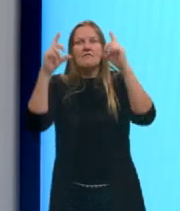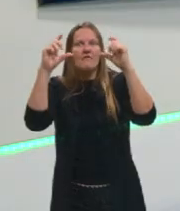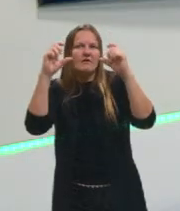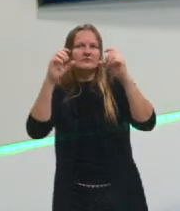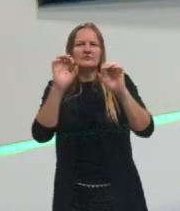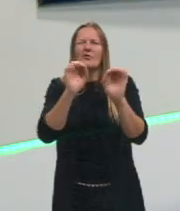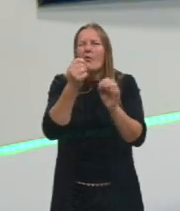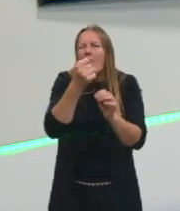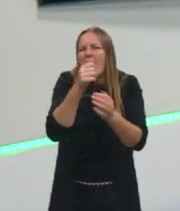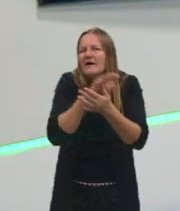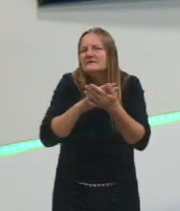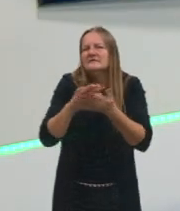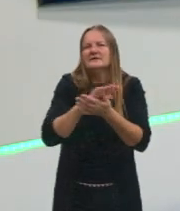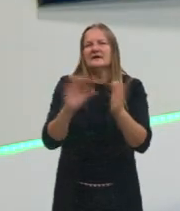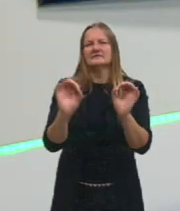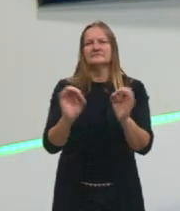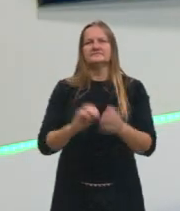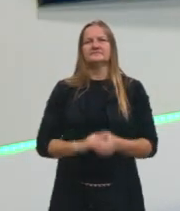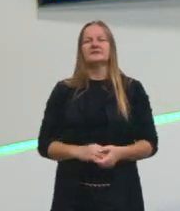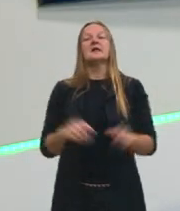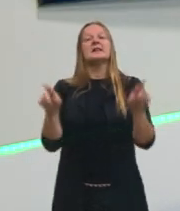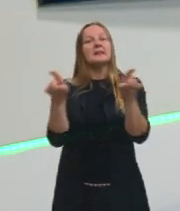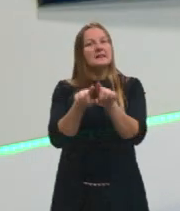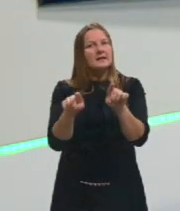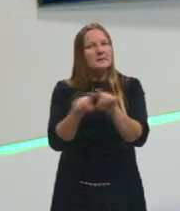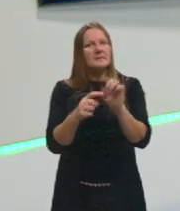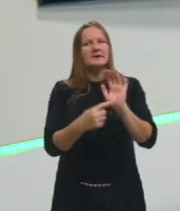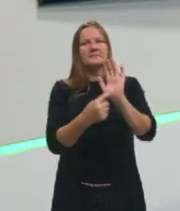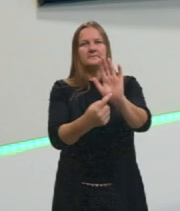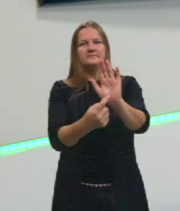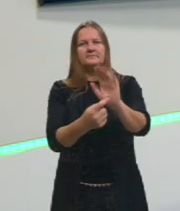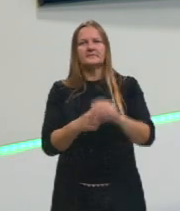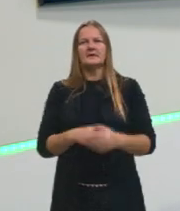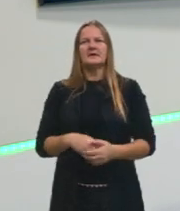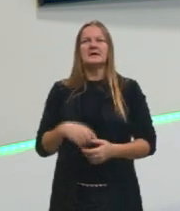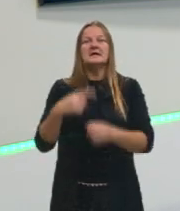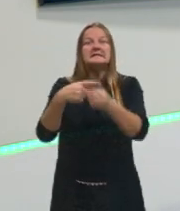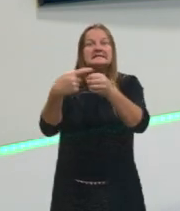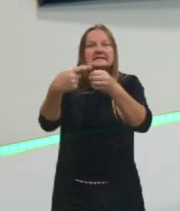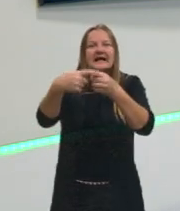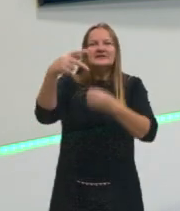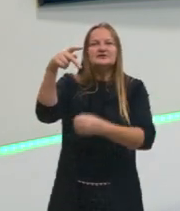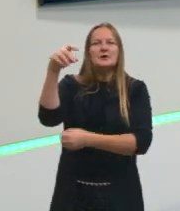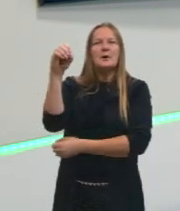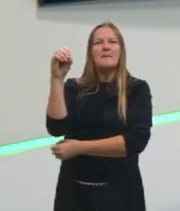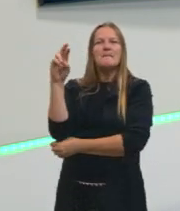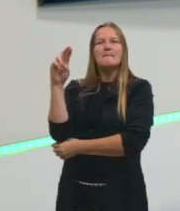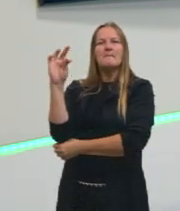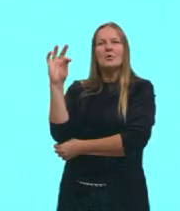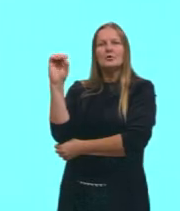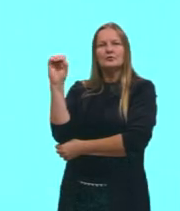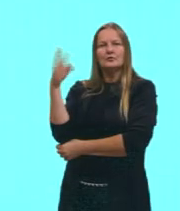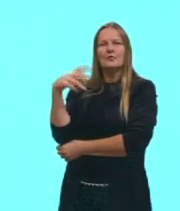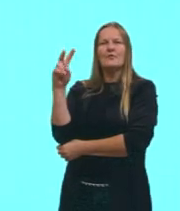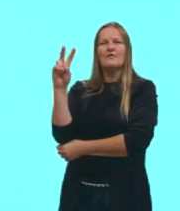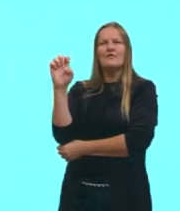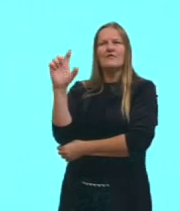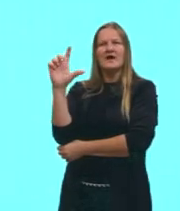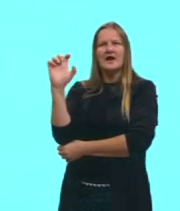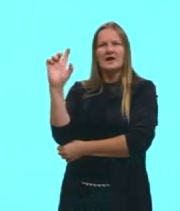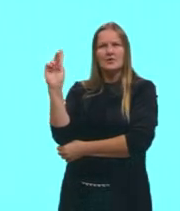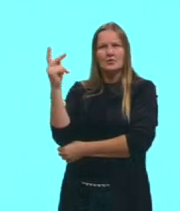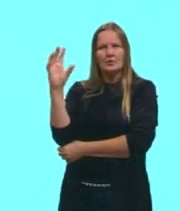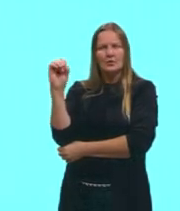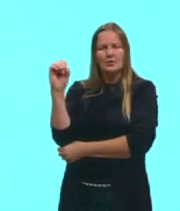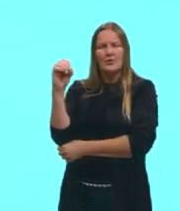tá, gurizada? E eu trago para vocês também Porto Velho, né, mostrando os desmatamentos, que ela é muito usada